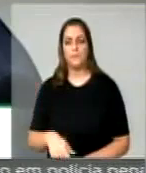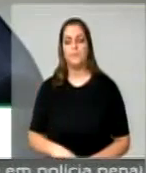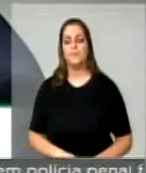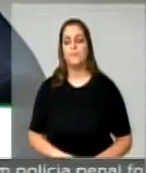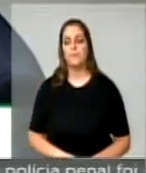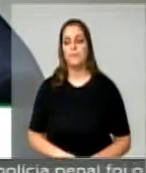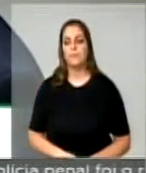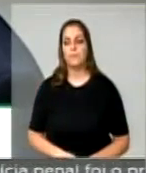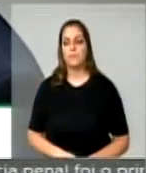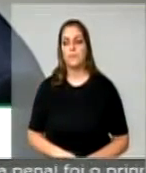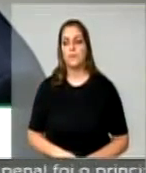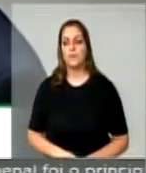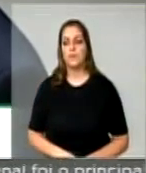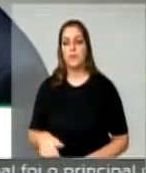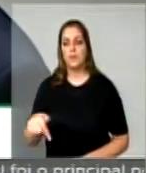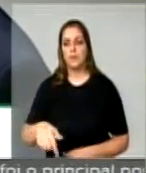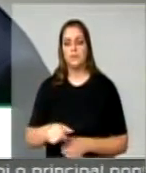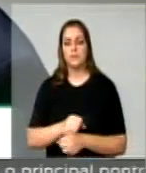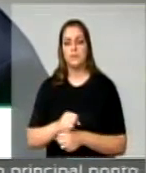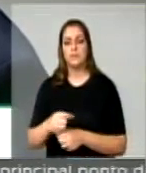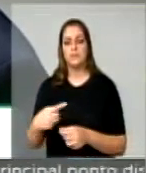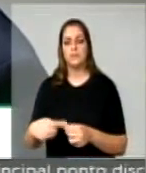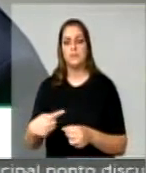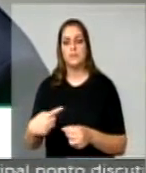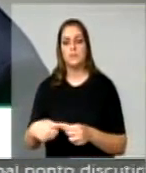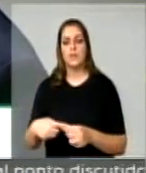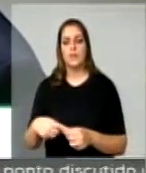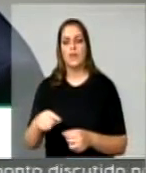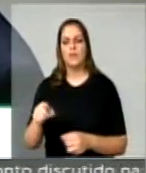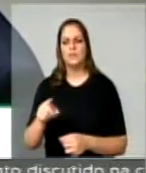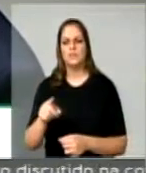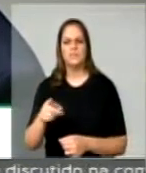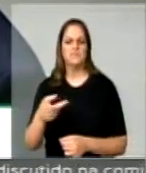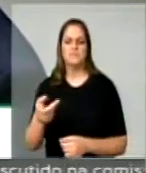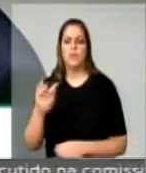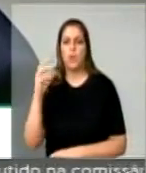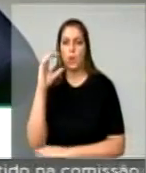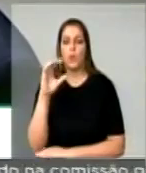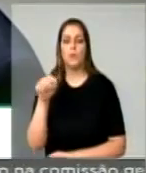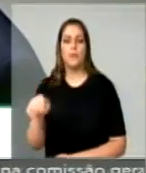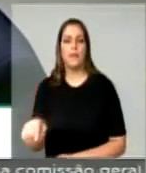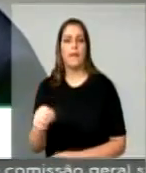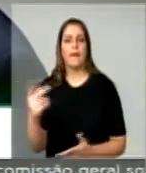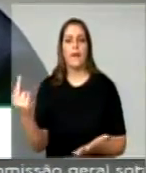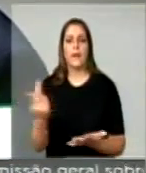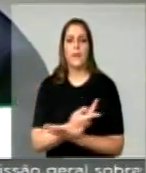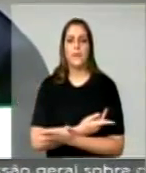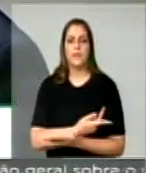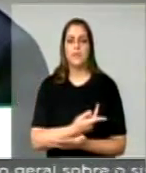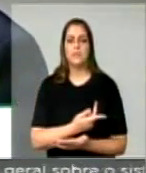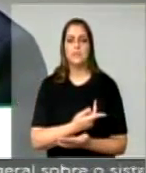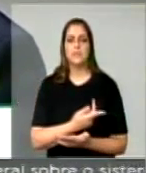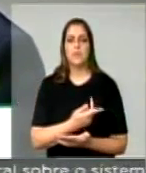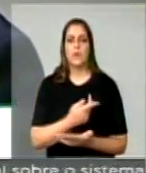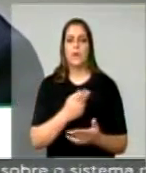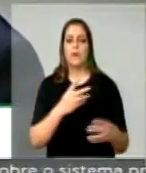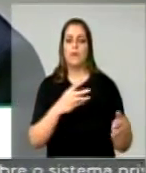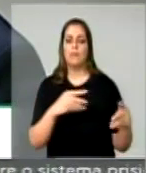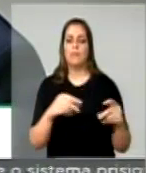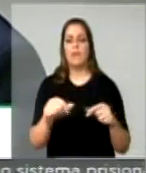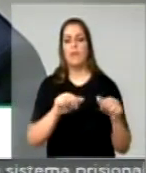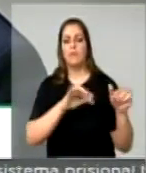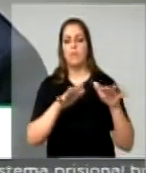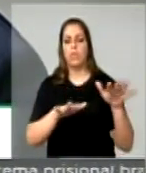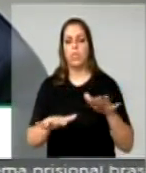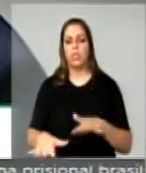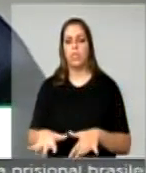Mocoa, na Colômbia, foi vítima de um soterramento, de esterramento violento na divisa com o Equador, 254 mortos,